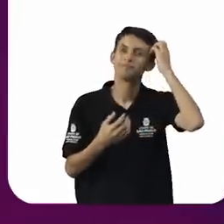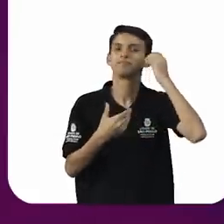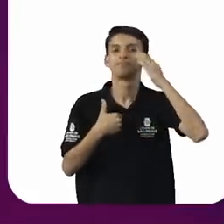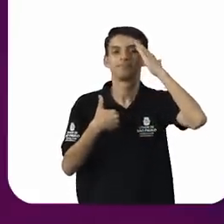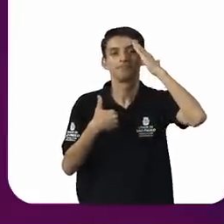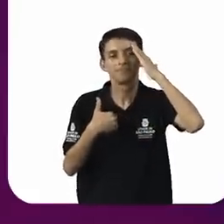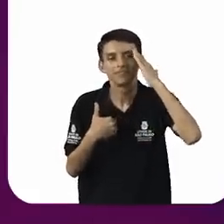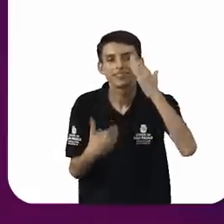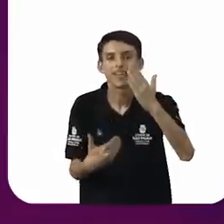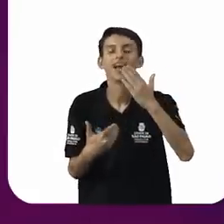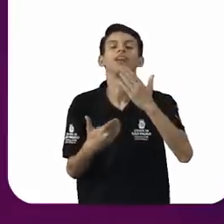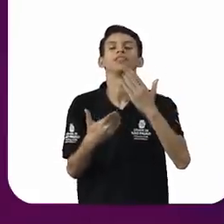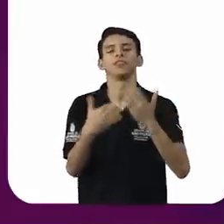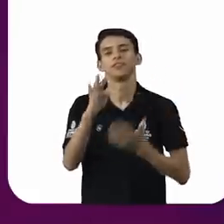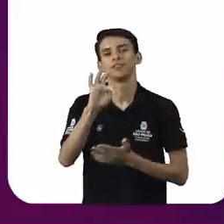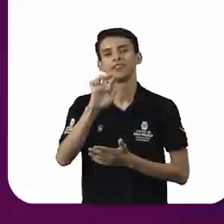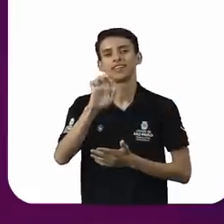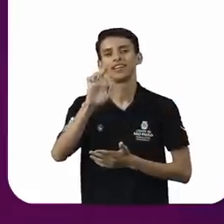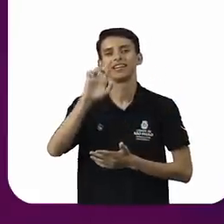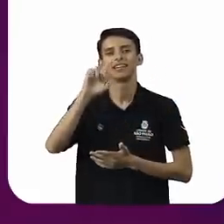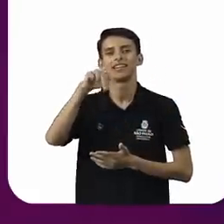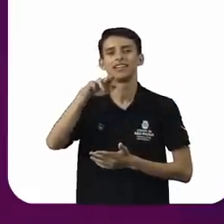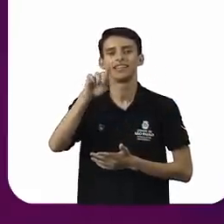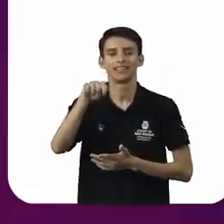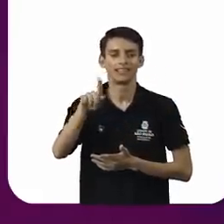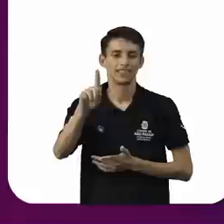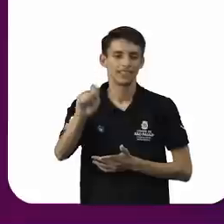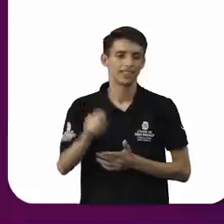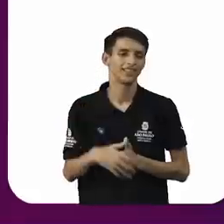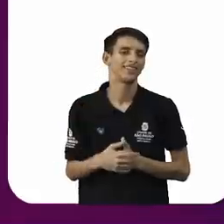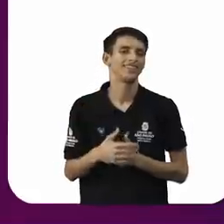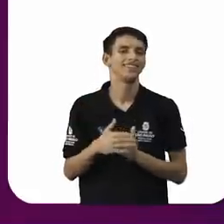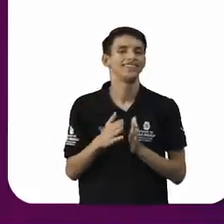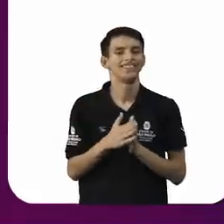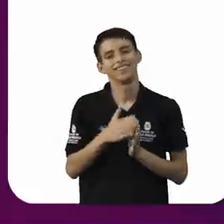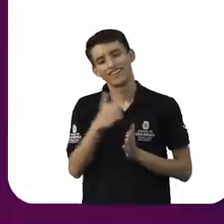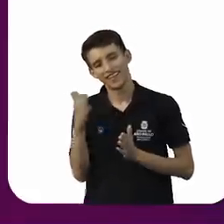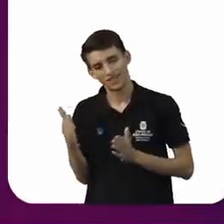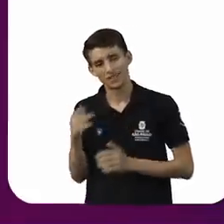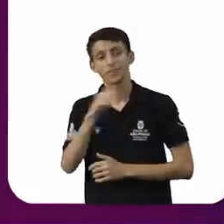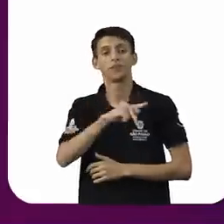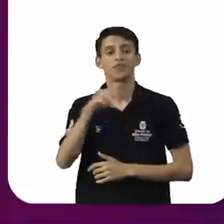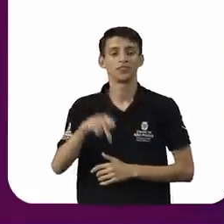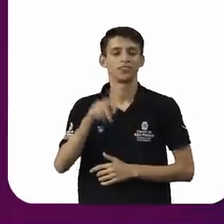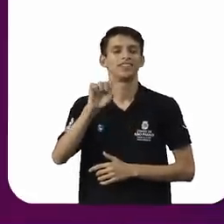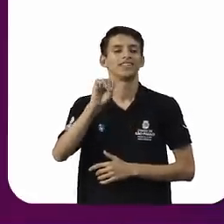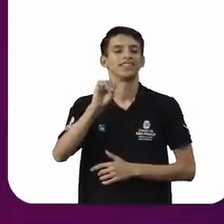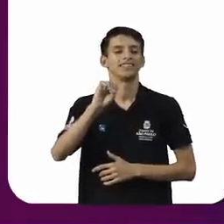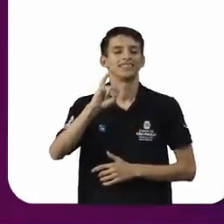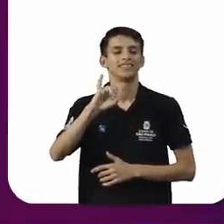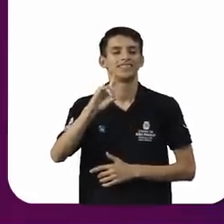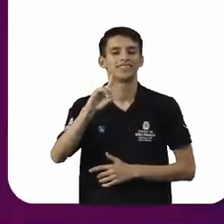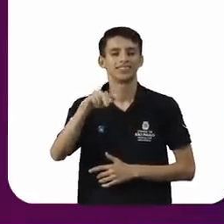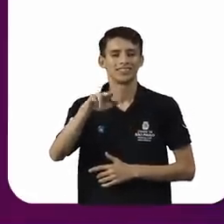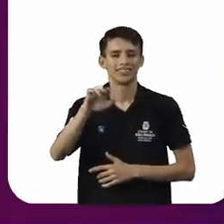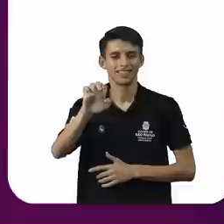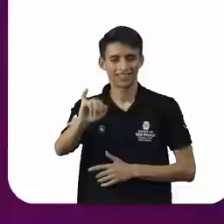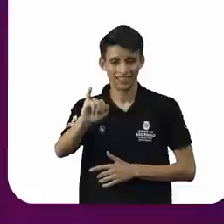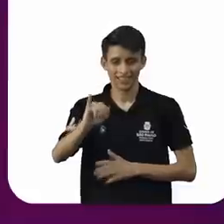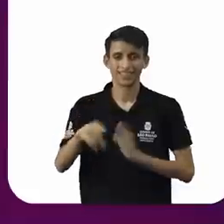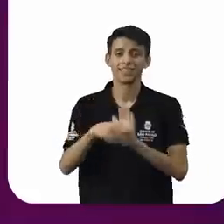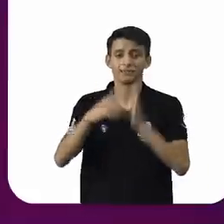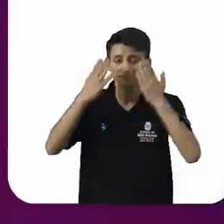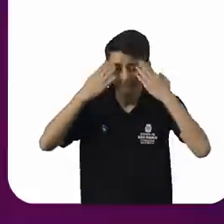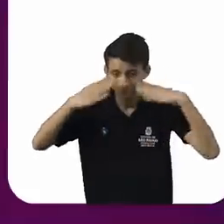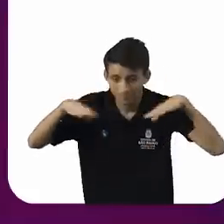o honroso convite para estar aqui do lado do professor Sidney, Bábalo de Chá, Sidney, meu